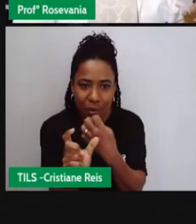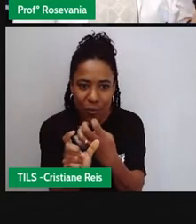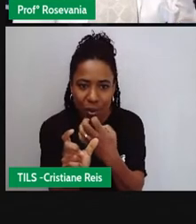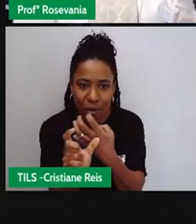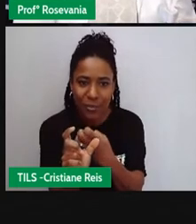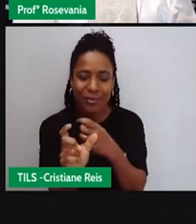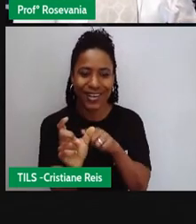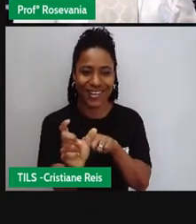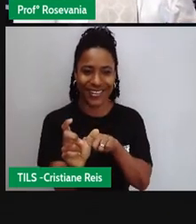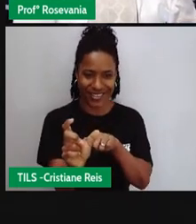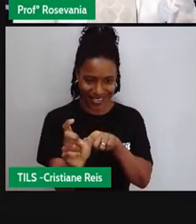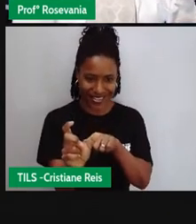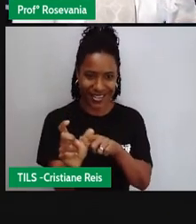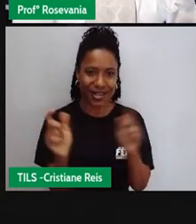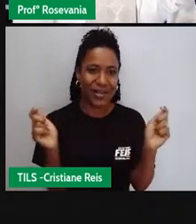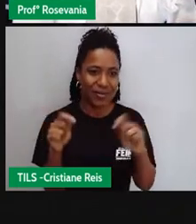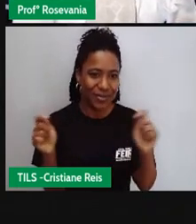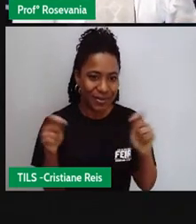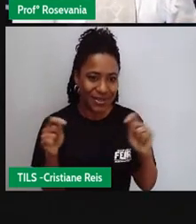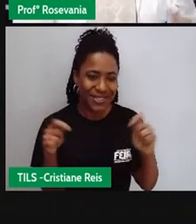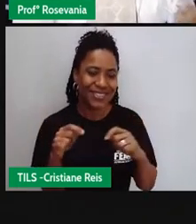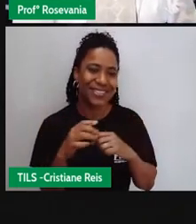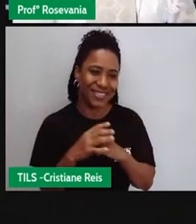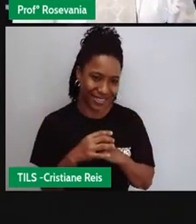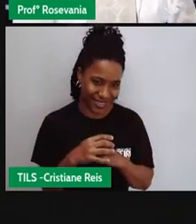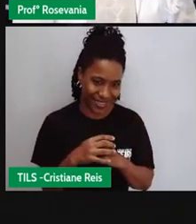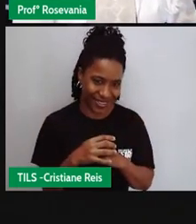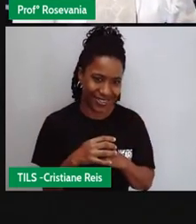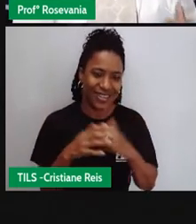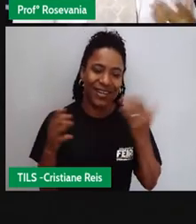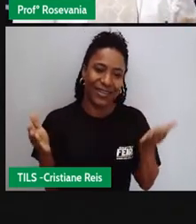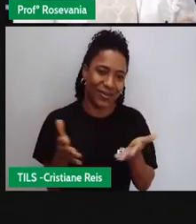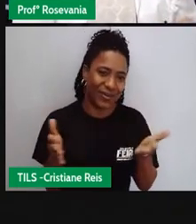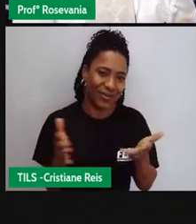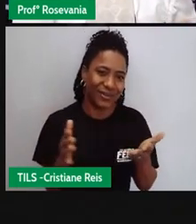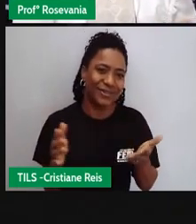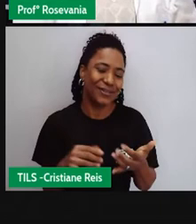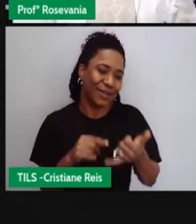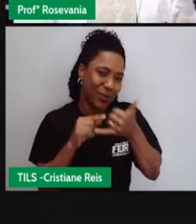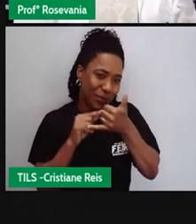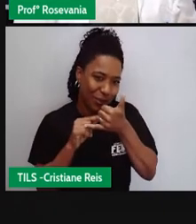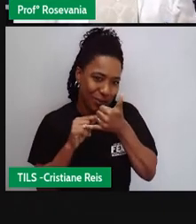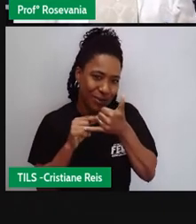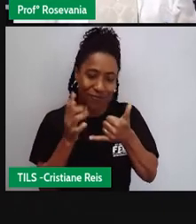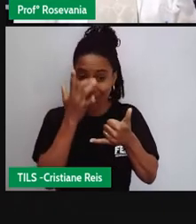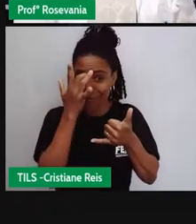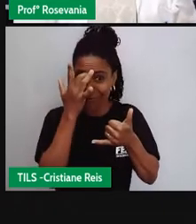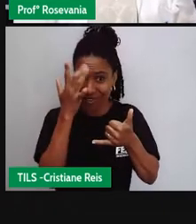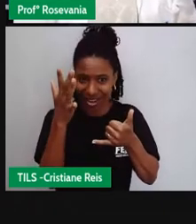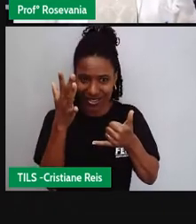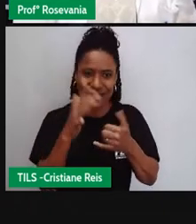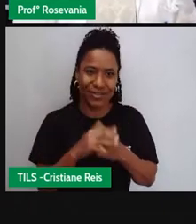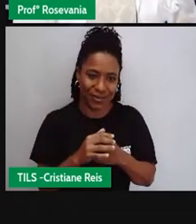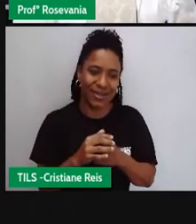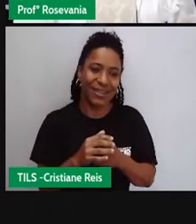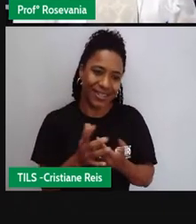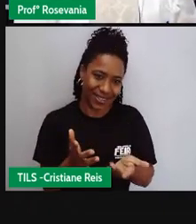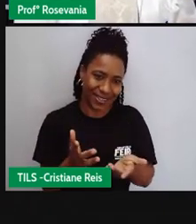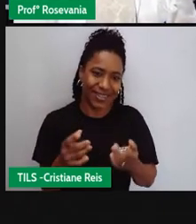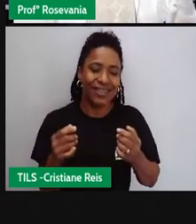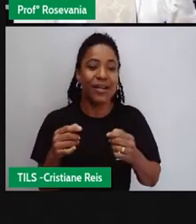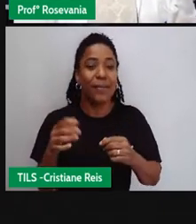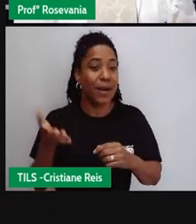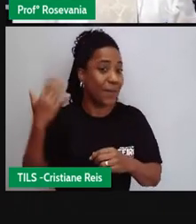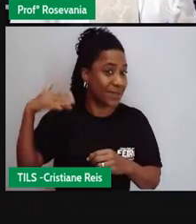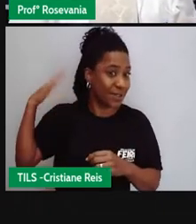o sucesso do momento coisa que a gente não faz isso hoje mas a gente faz de forma digital e antigamente a gente tinha que colacionar essas